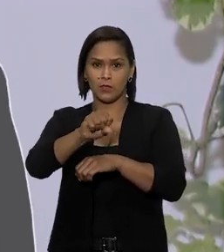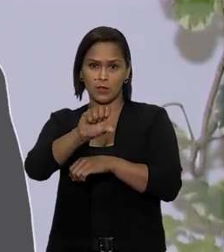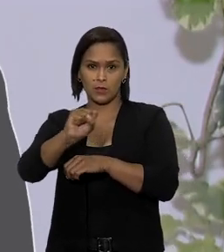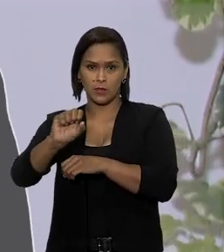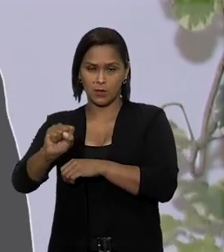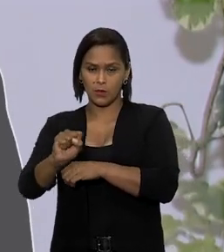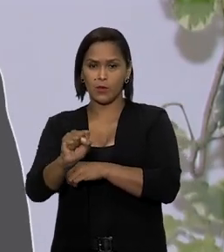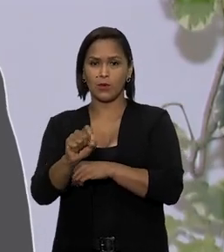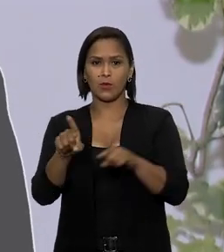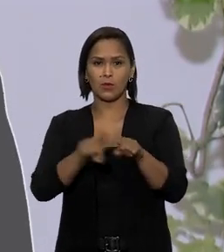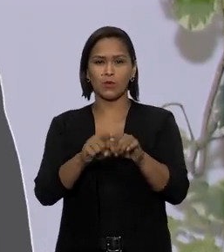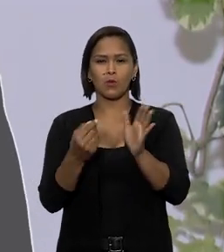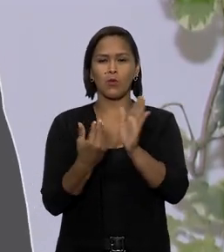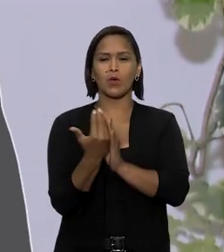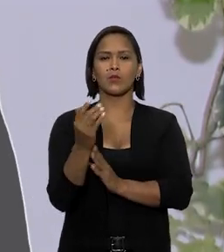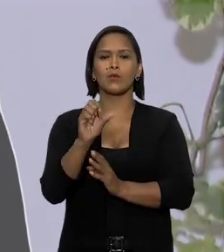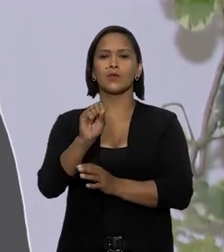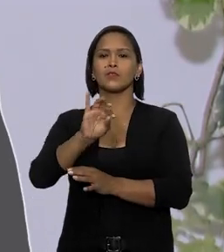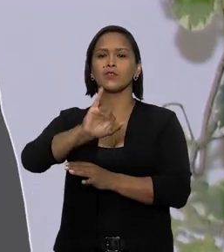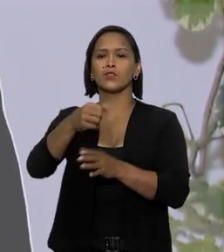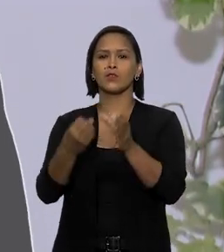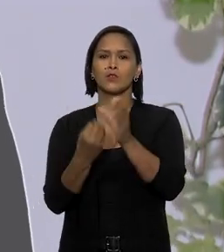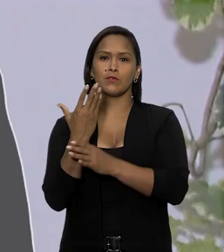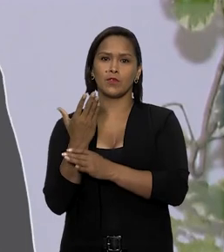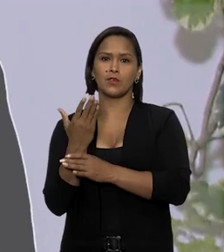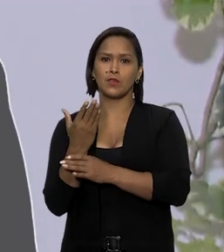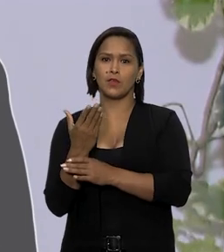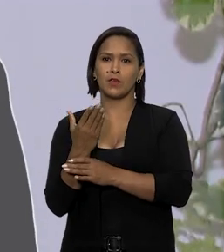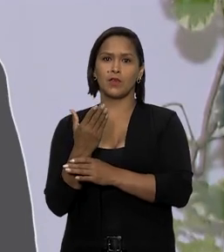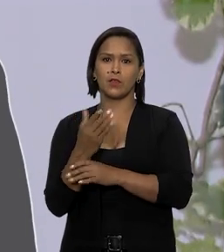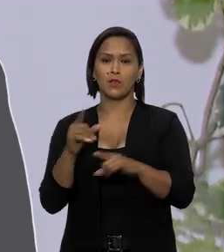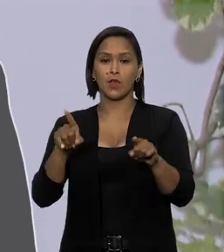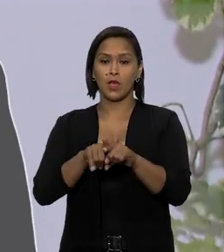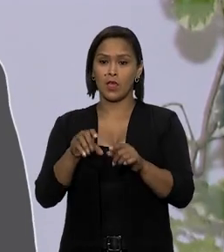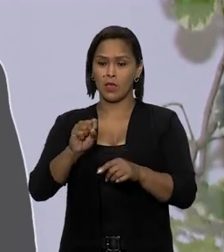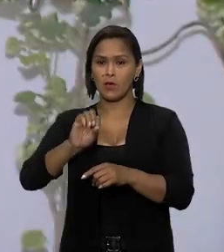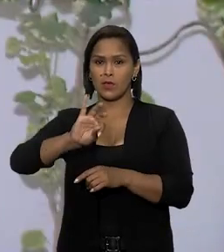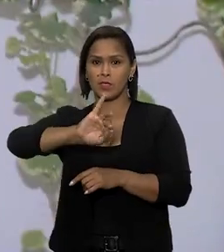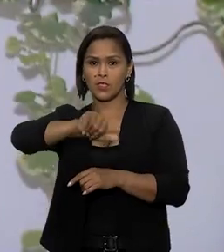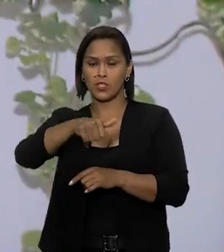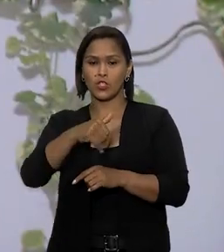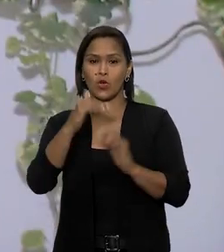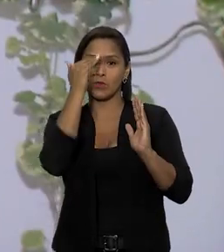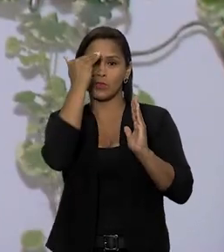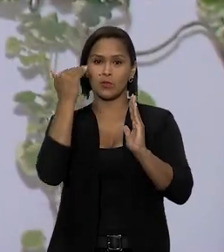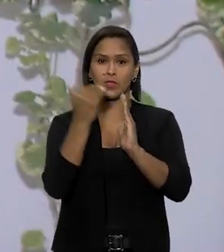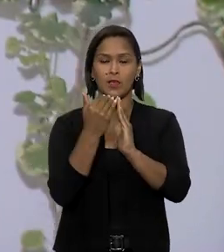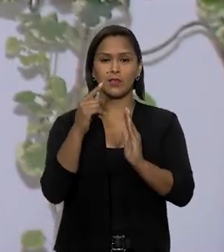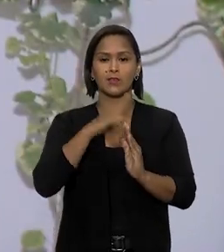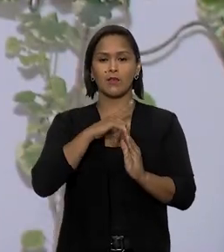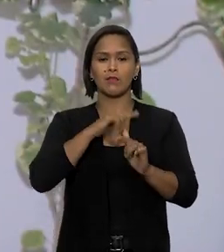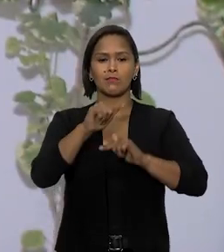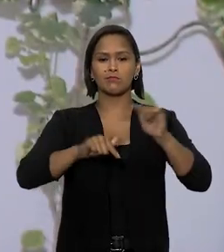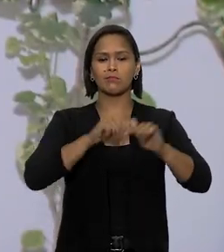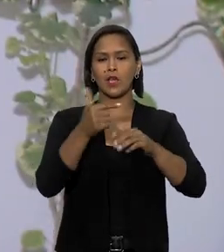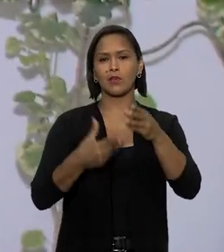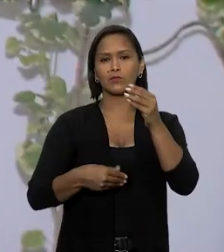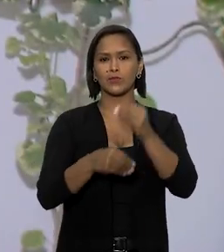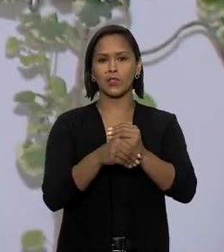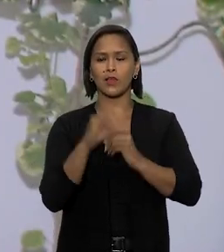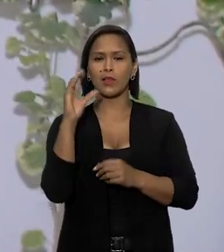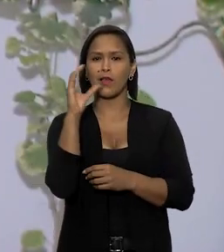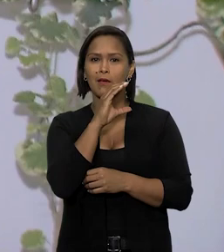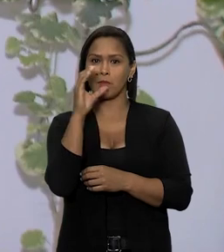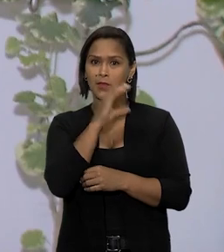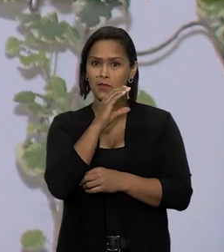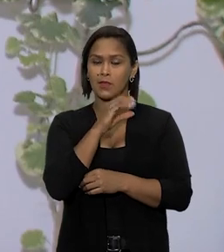1988, quando o STJ foi criado, e o STJ, na sua missão, ele tem esse componente de